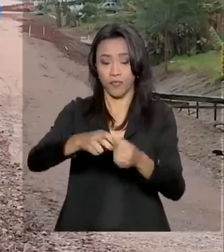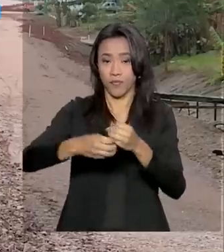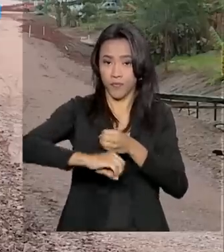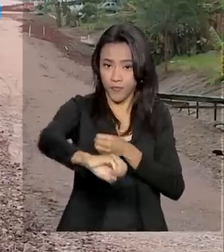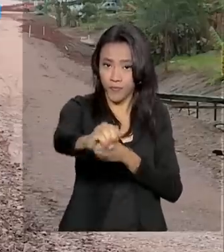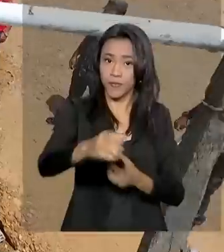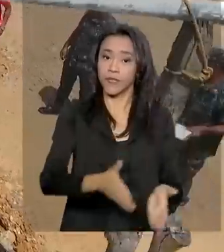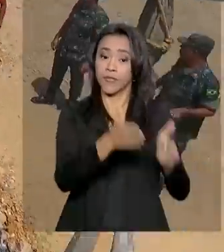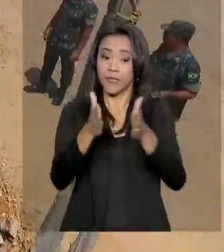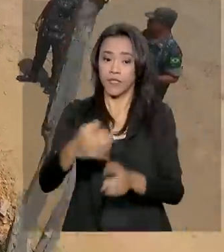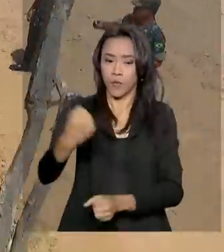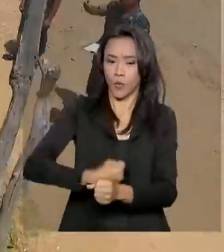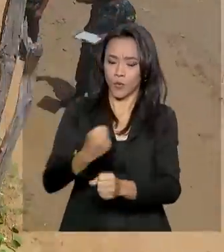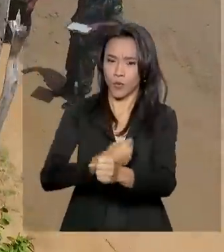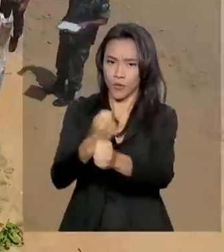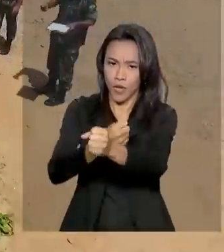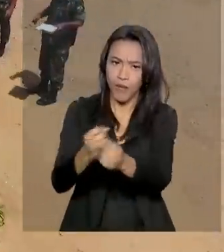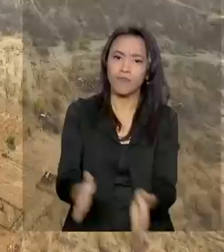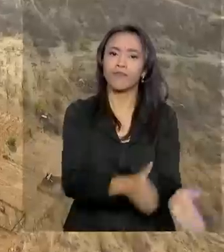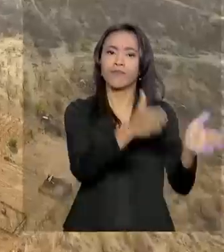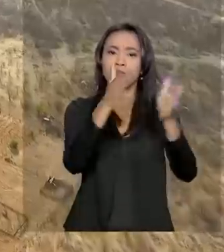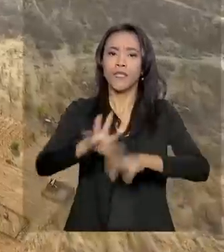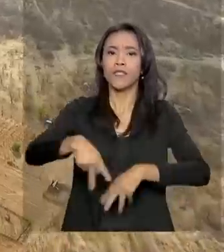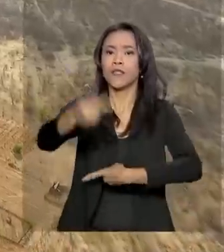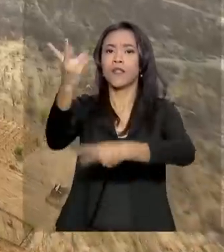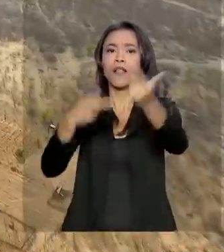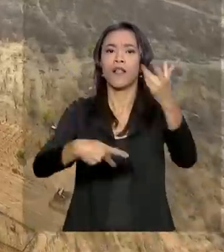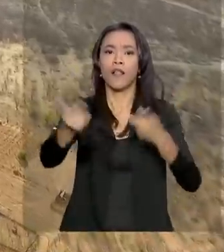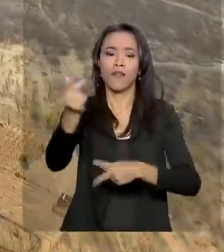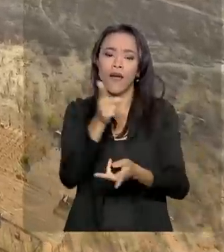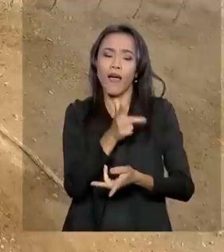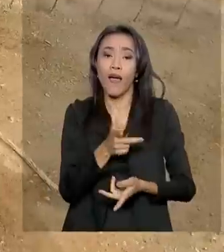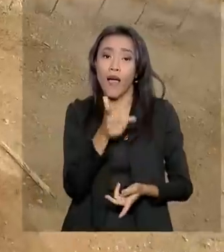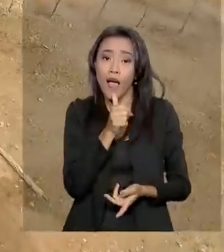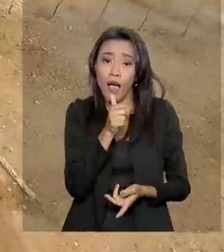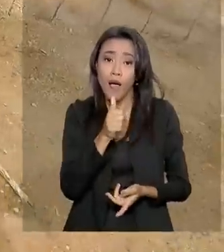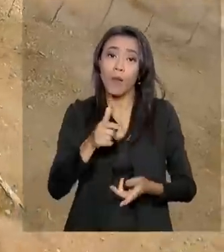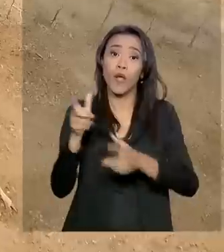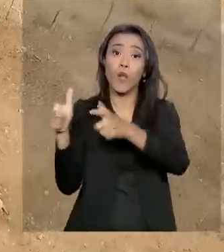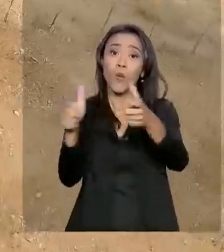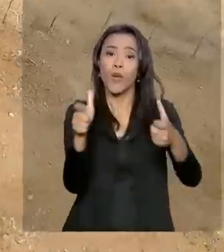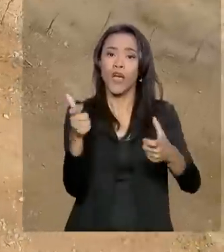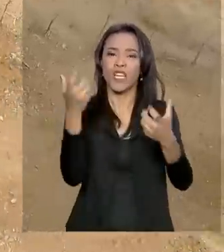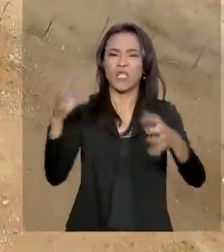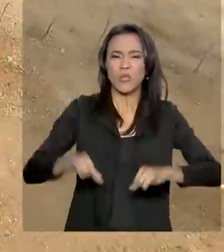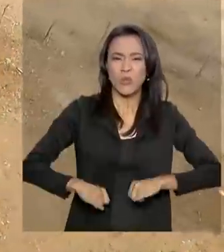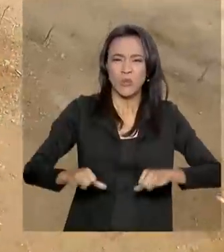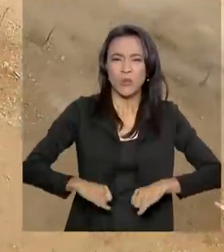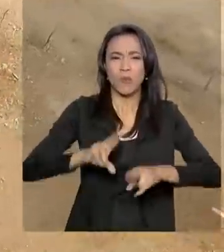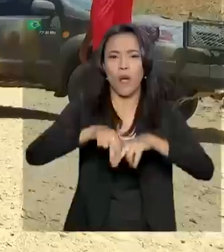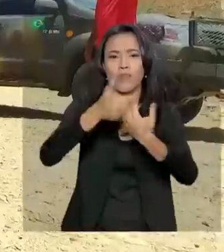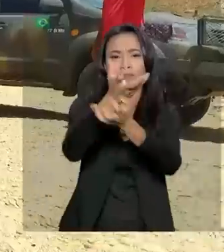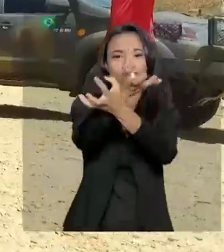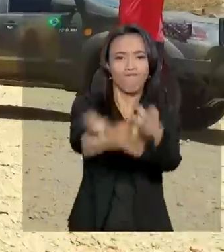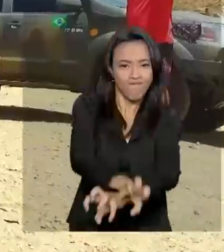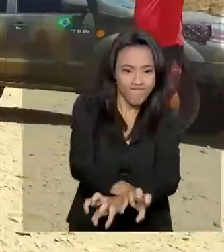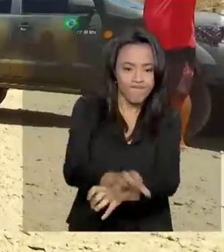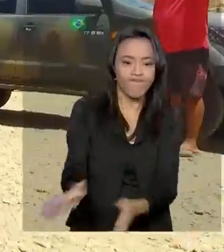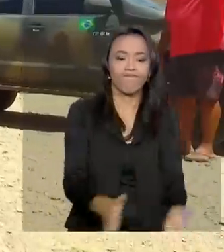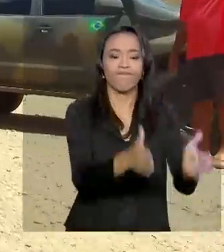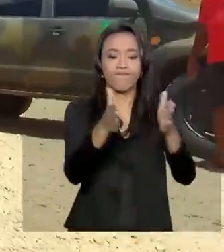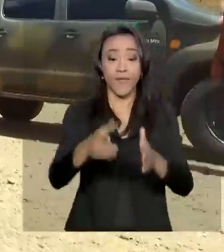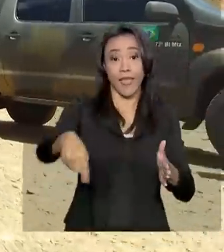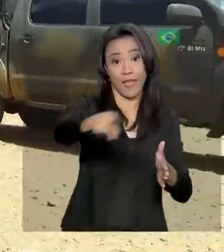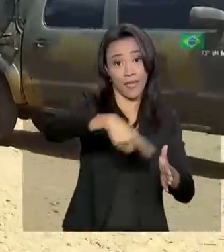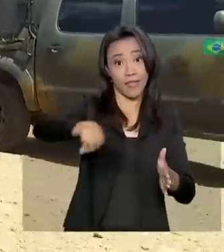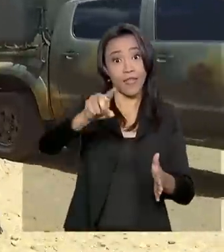infraestrutura, distribuição de água nas regiões que sofrem com a seca. Muitas vezes, eles são